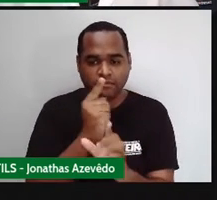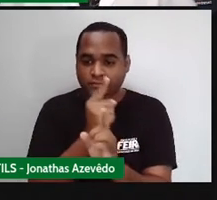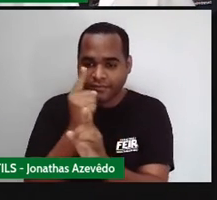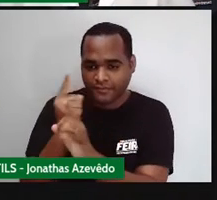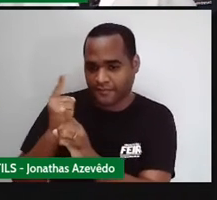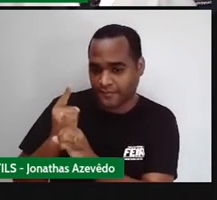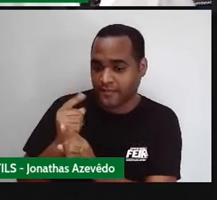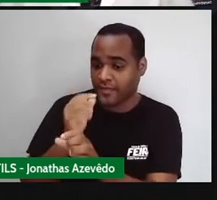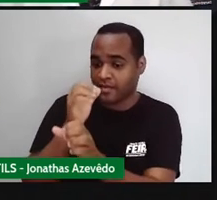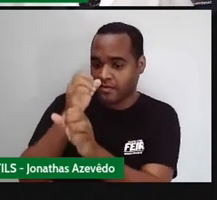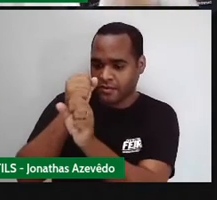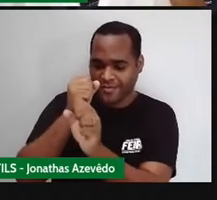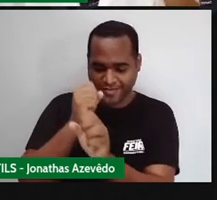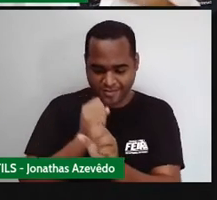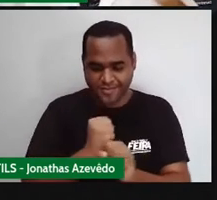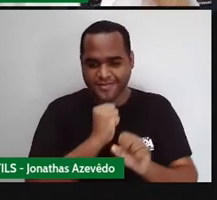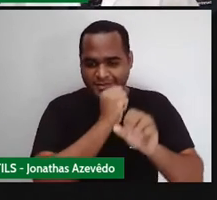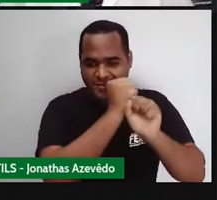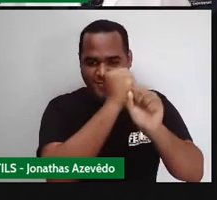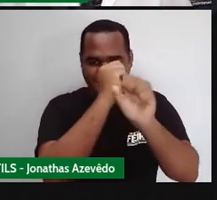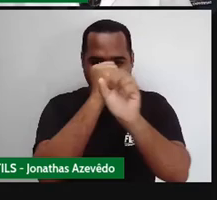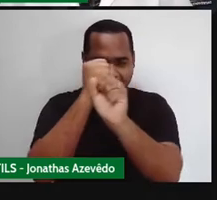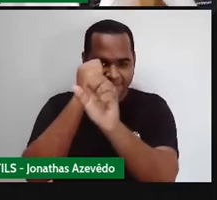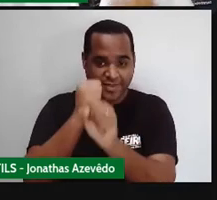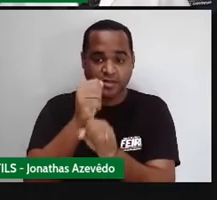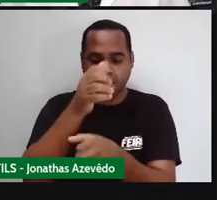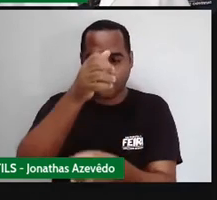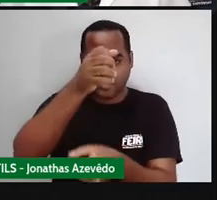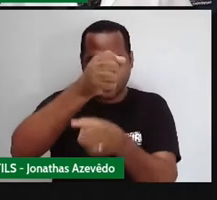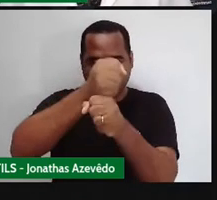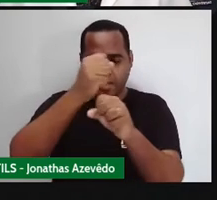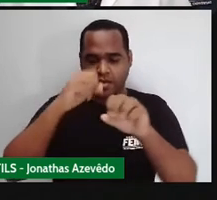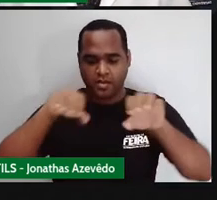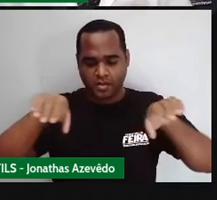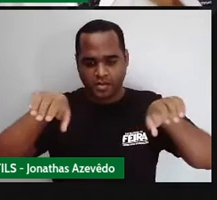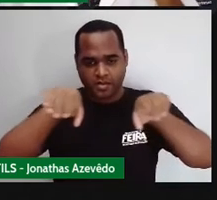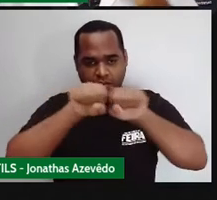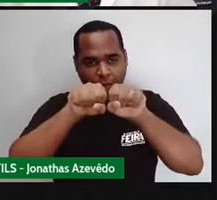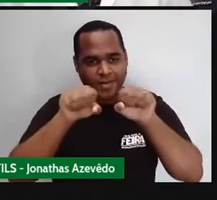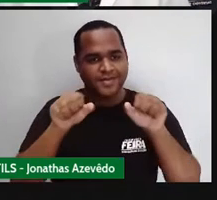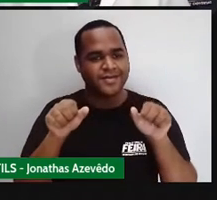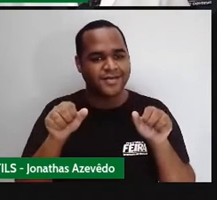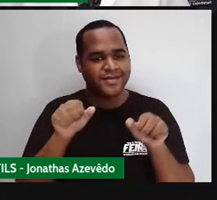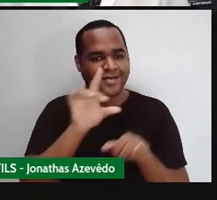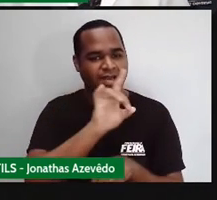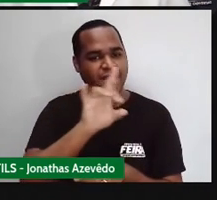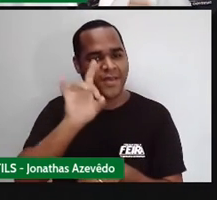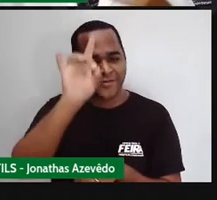tendo as medidas desses losangos, das diagonais deles, você vai conseguir, né,